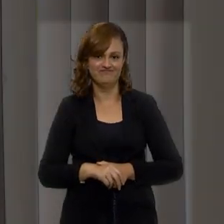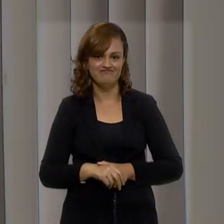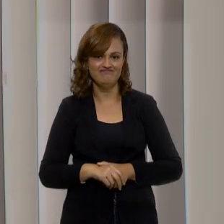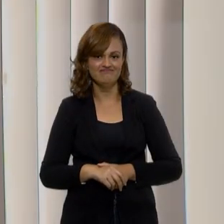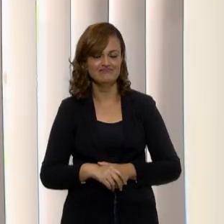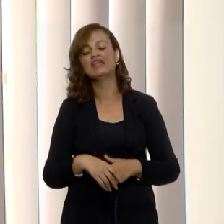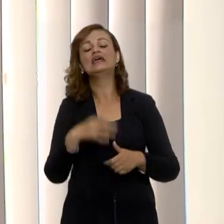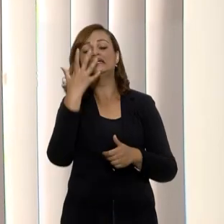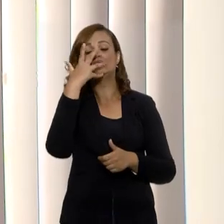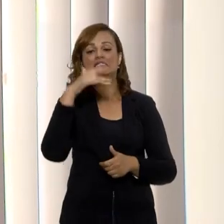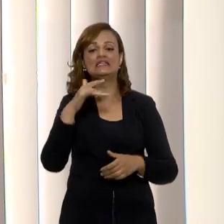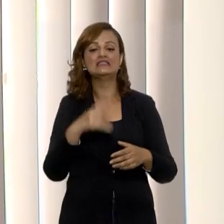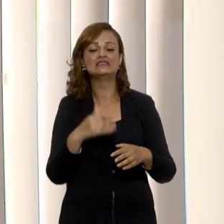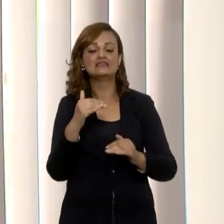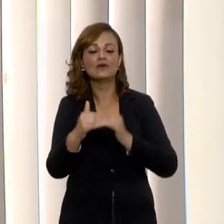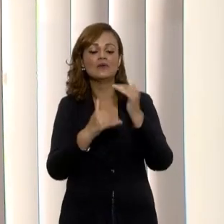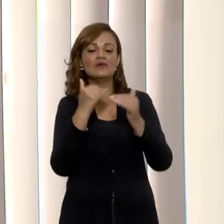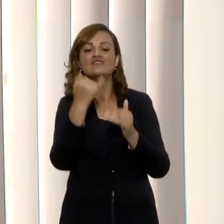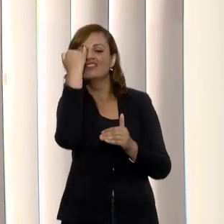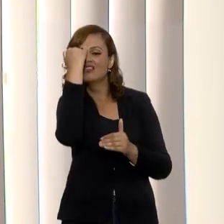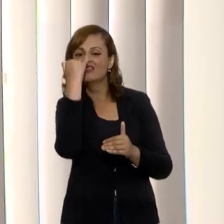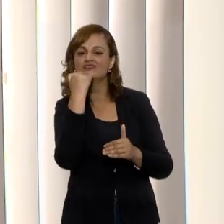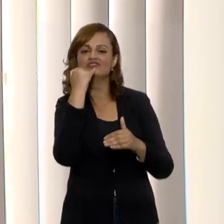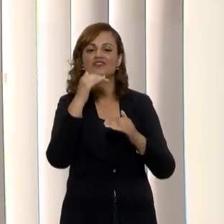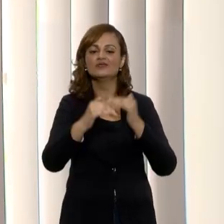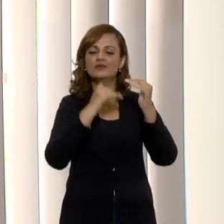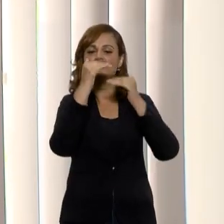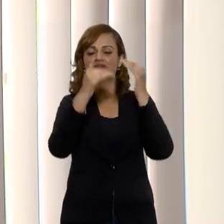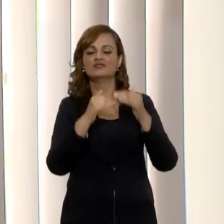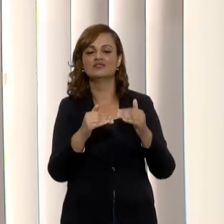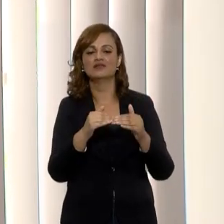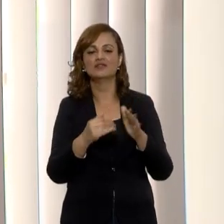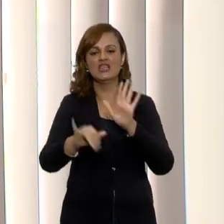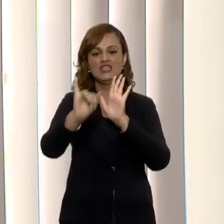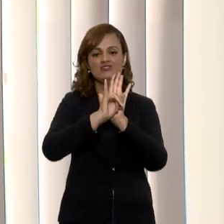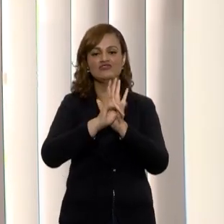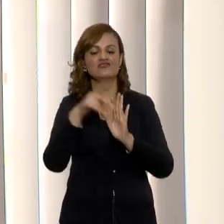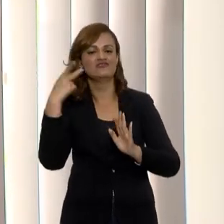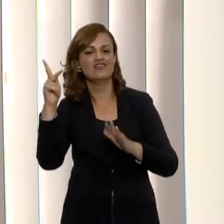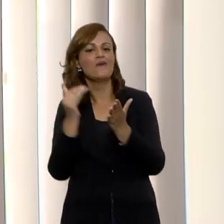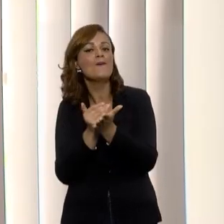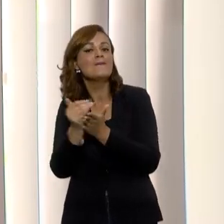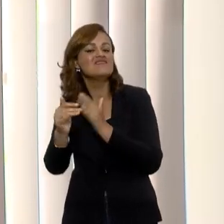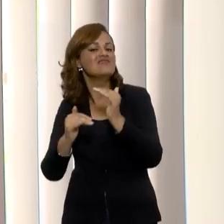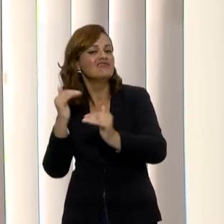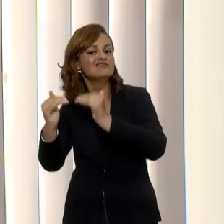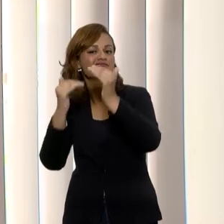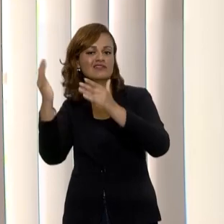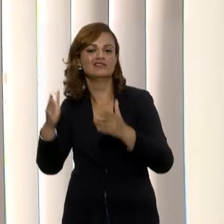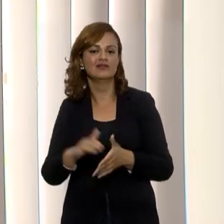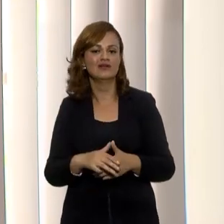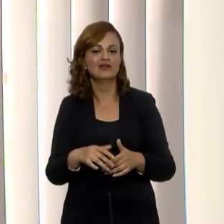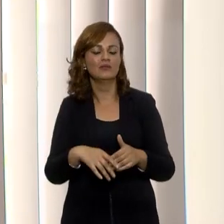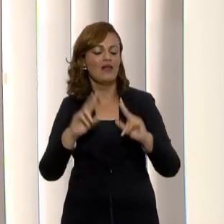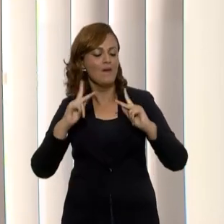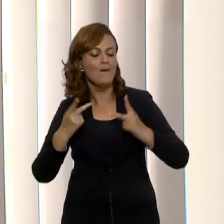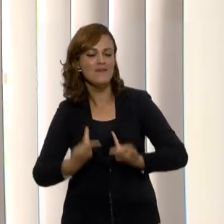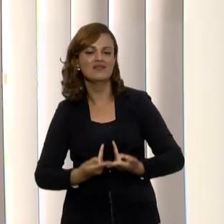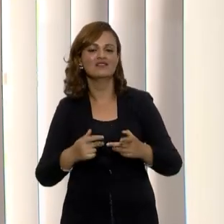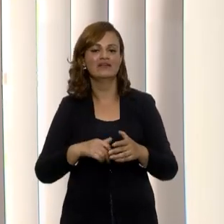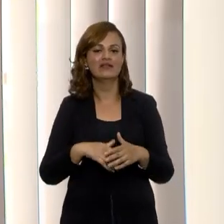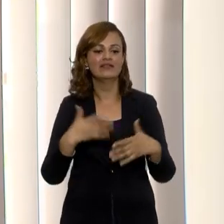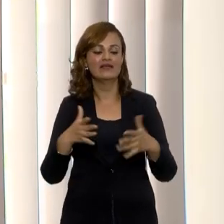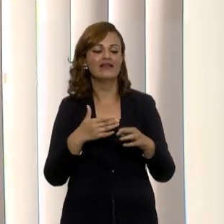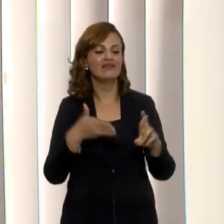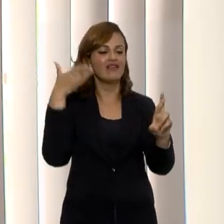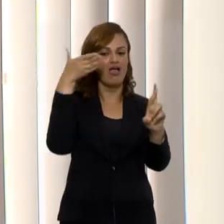A criança está num processo de identificação. Ela está construindo a identidade dela como pessoa, como ser